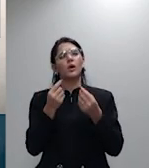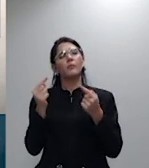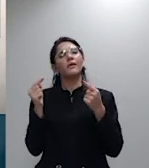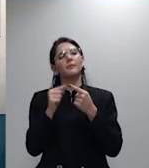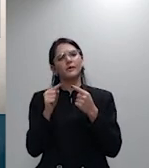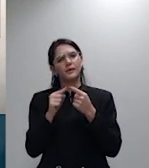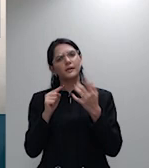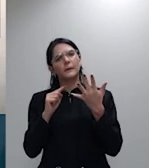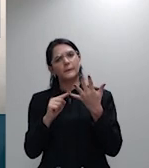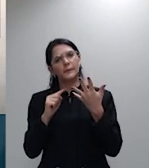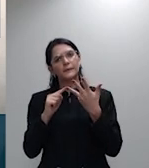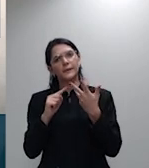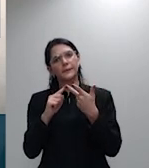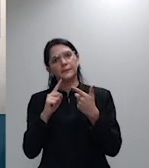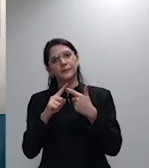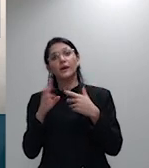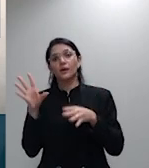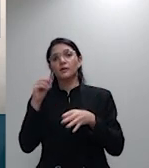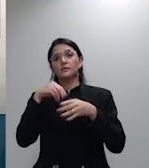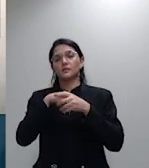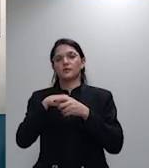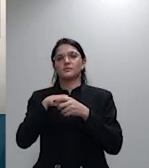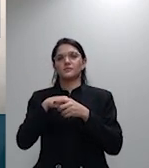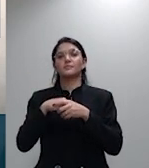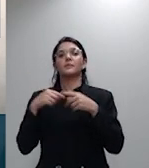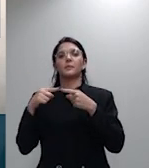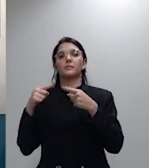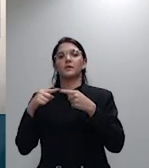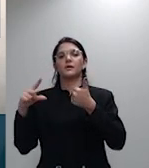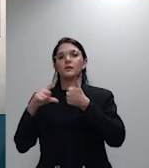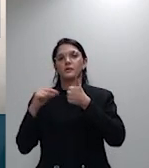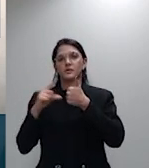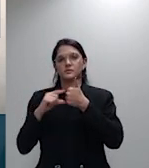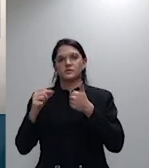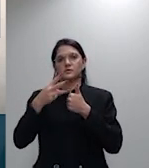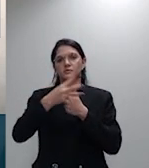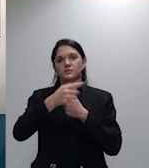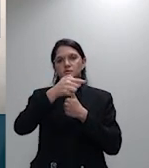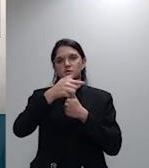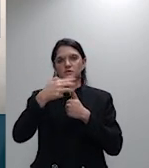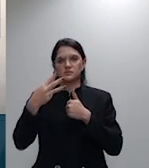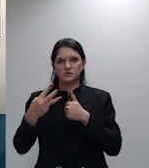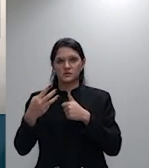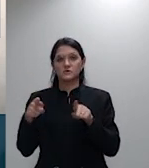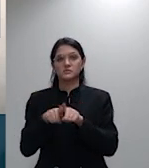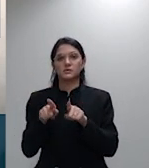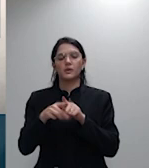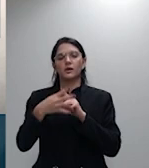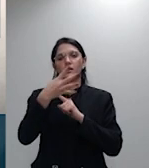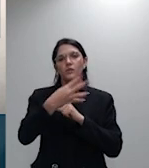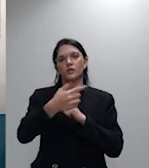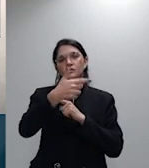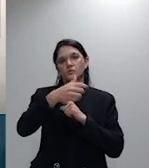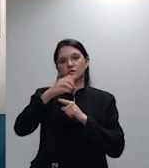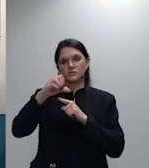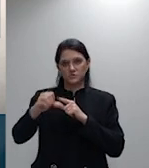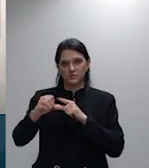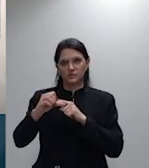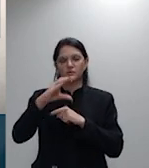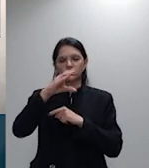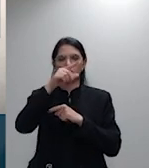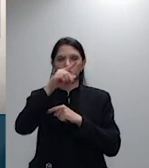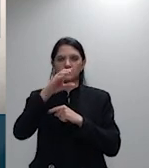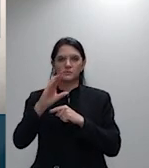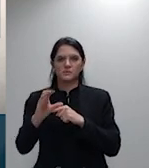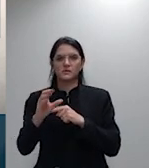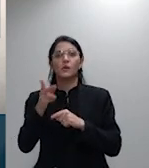sistemática dos artigos 373 e 429 do Código de Processo Civil. Então, faço consideração no item 2 sobre o ônus da prova,